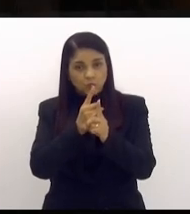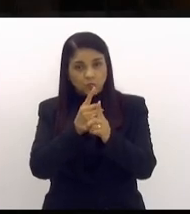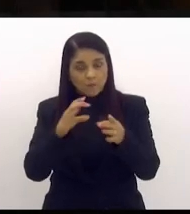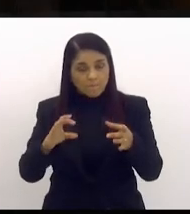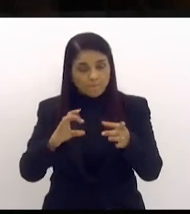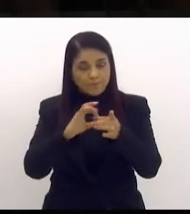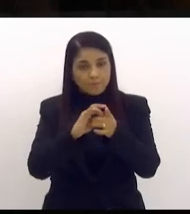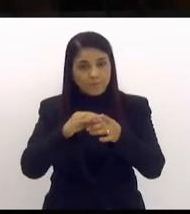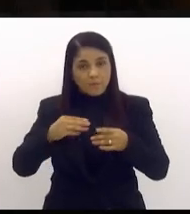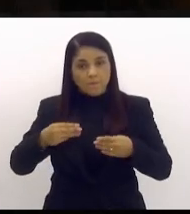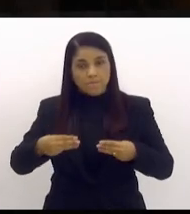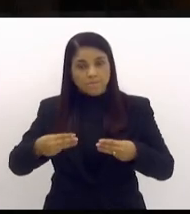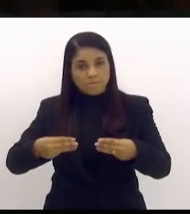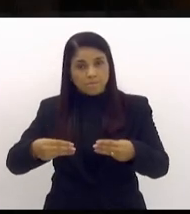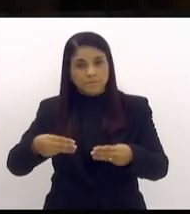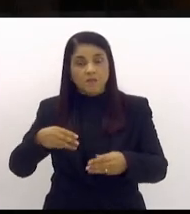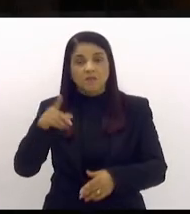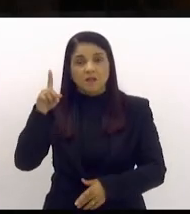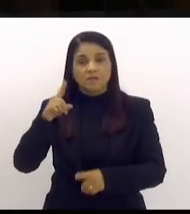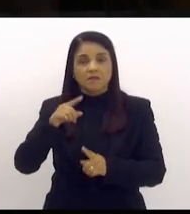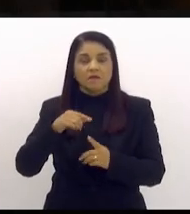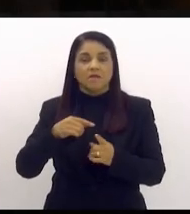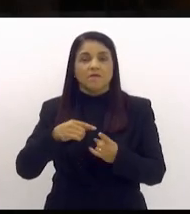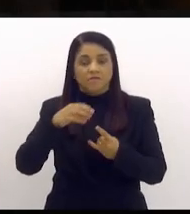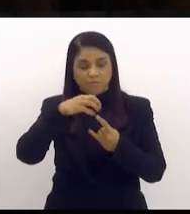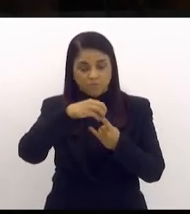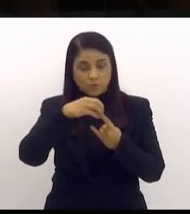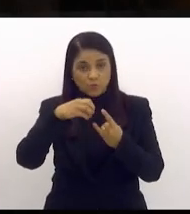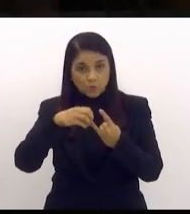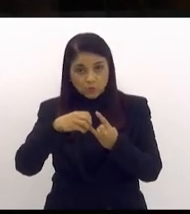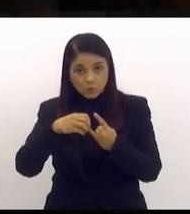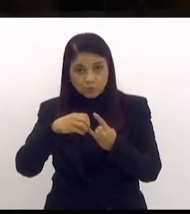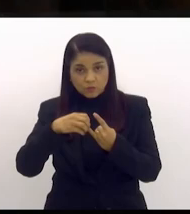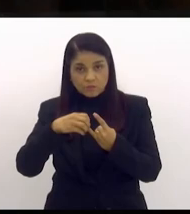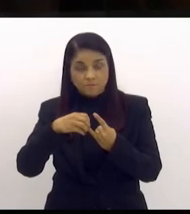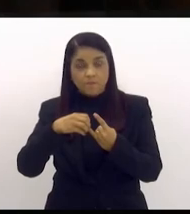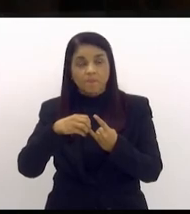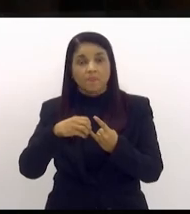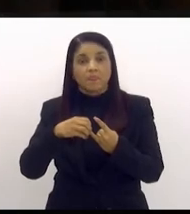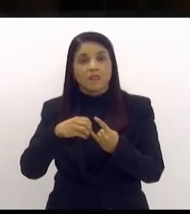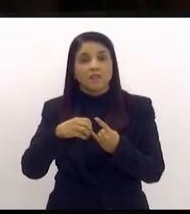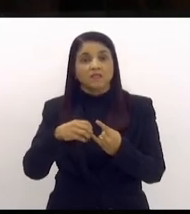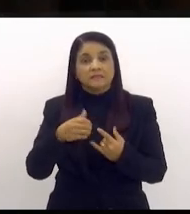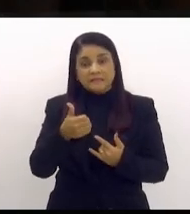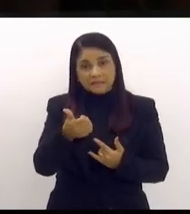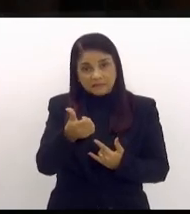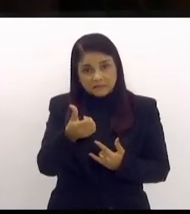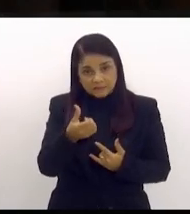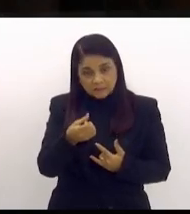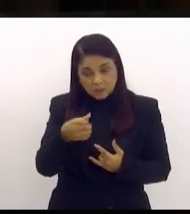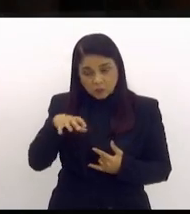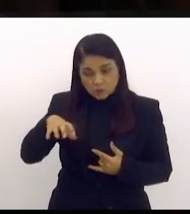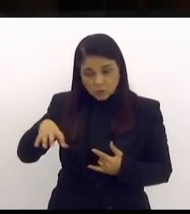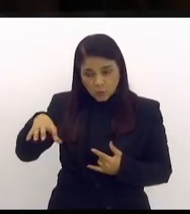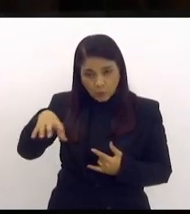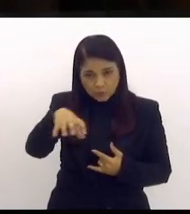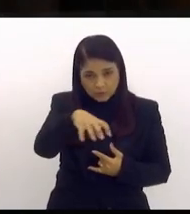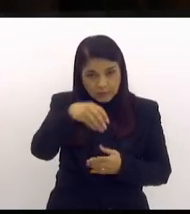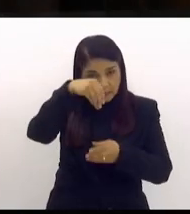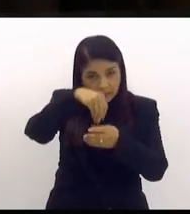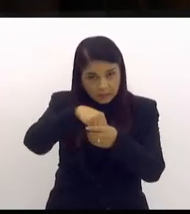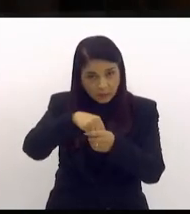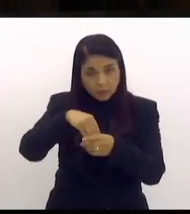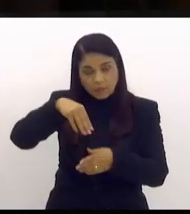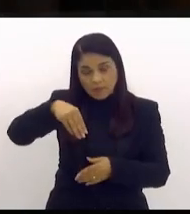na Fiocruz, tratando exatamente a partir das 16 comunidades da Maré com a